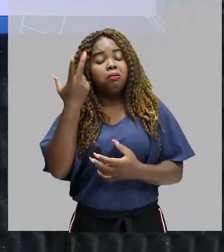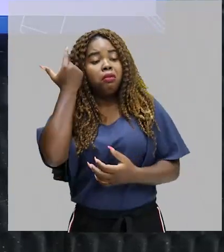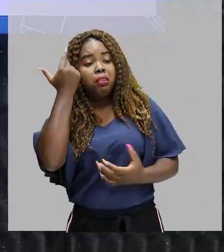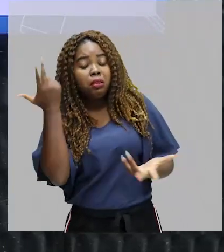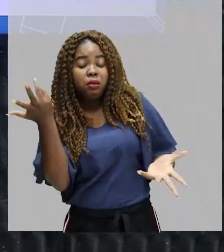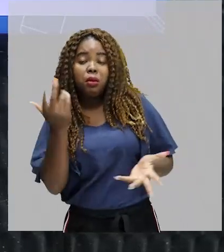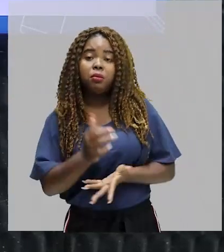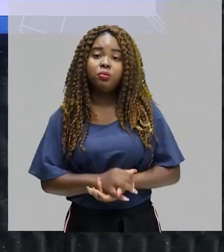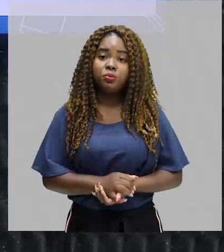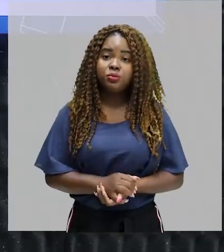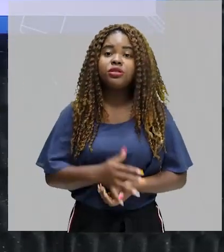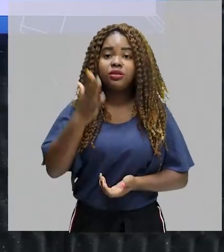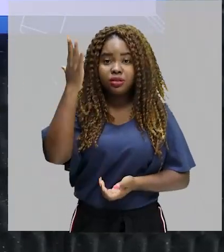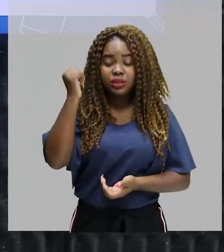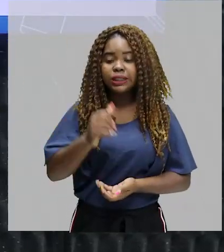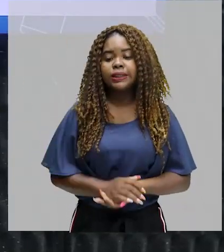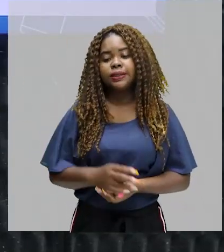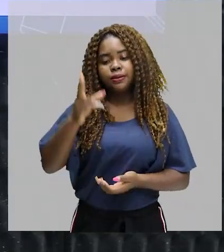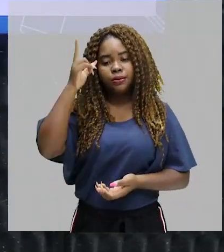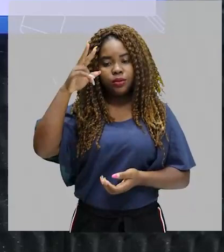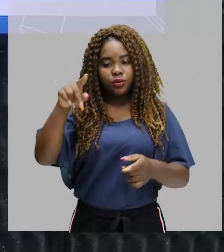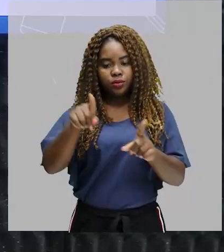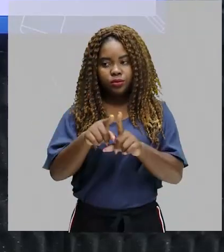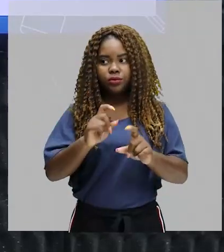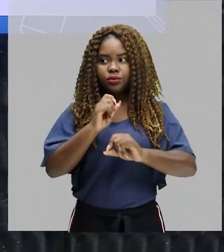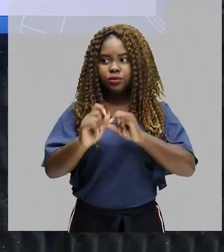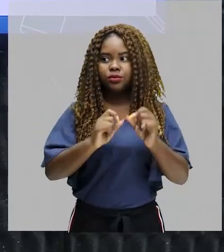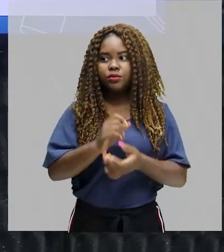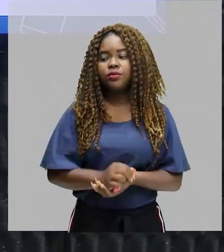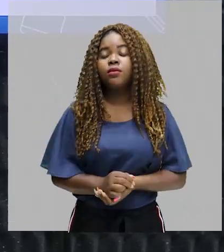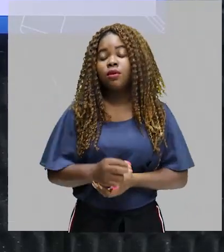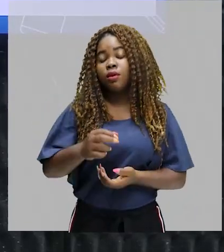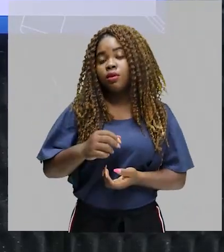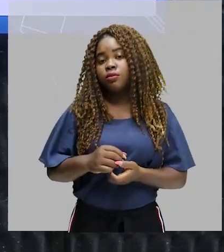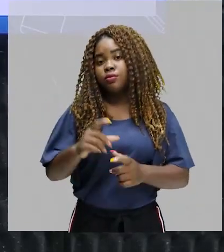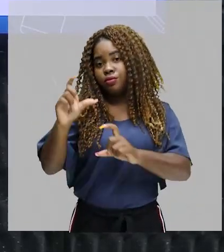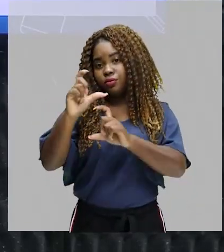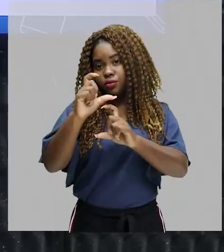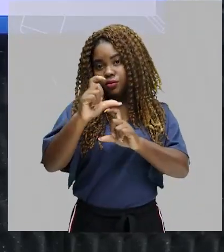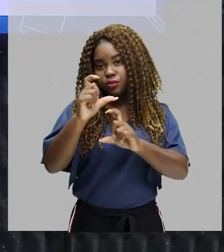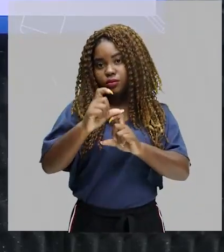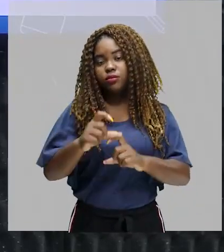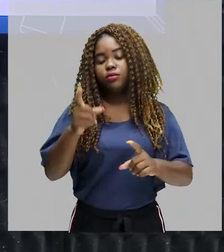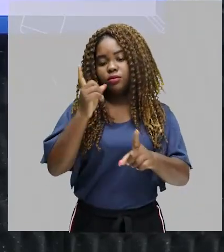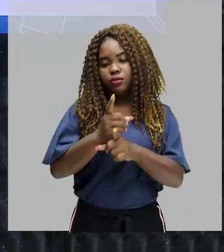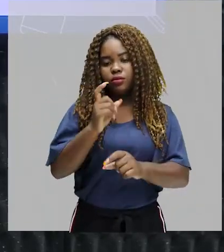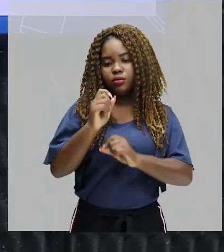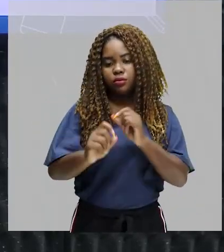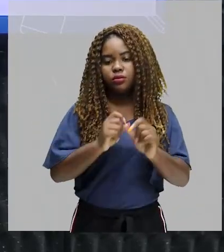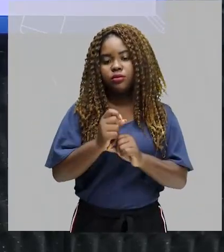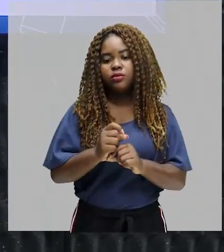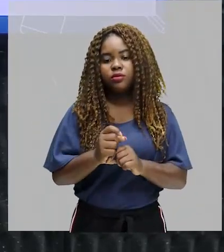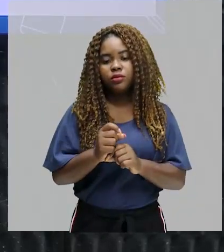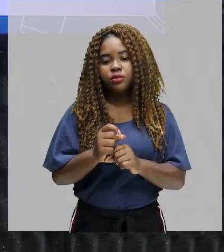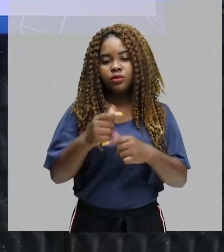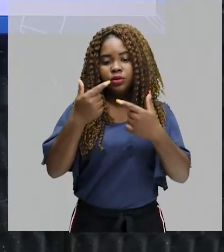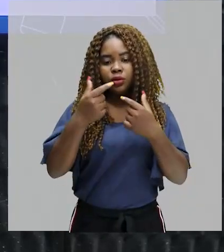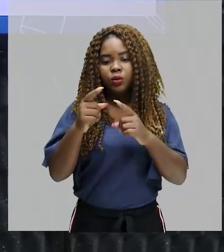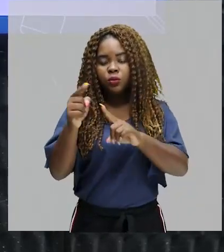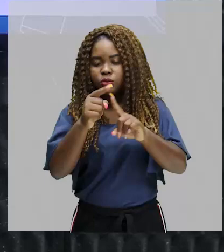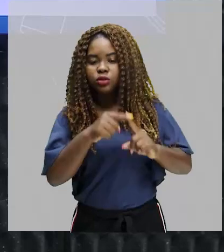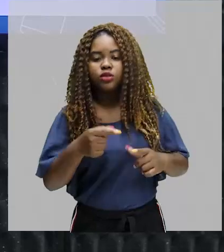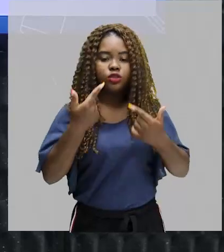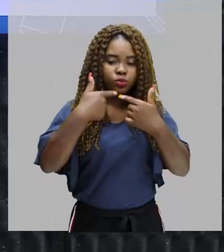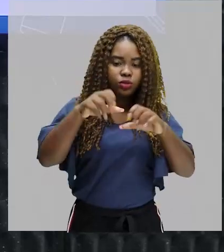automática. E vale lembrar também que, nas histórias em quadrinhos, nós vamos encontrar uma linguagem mista. Nós vamos encontrar